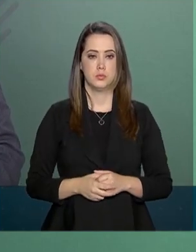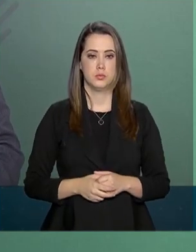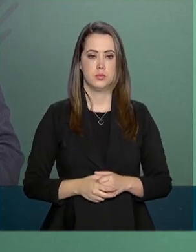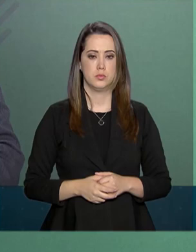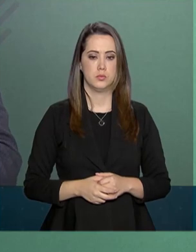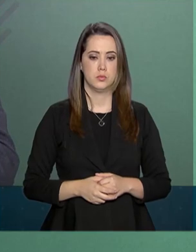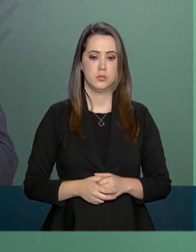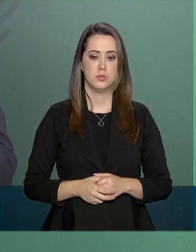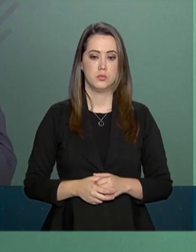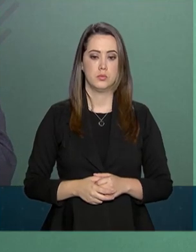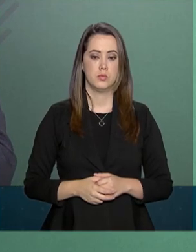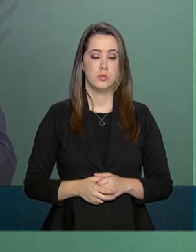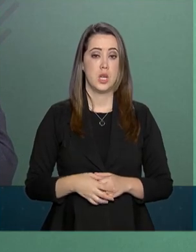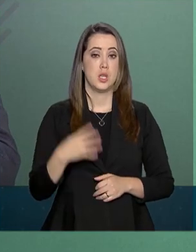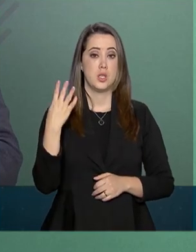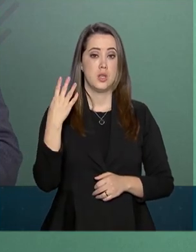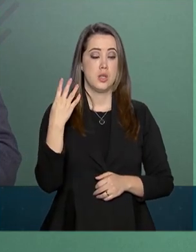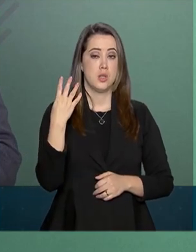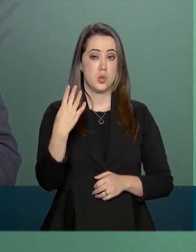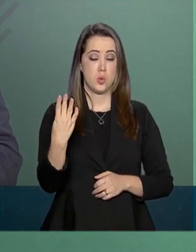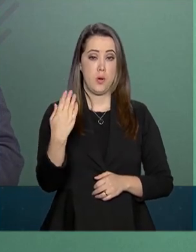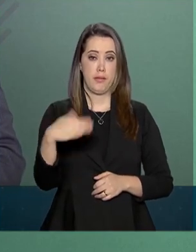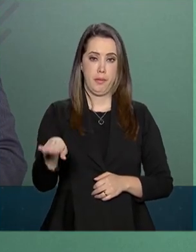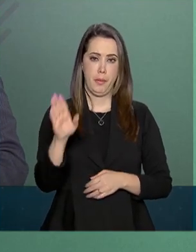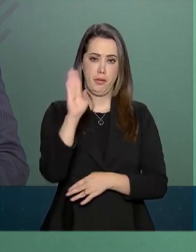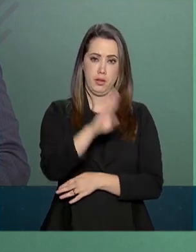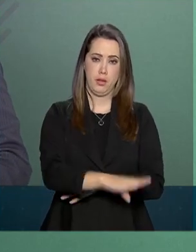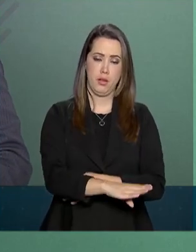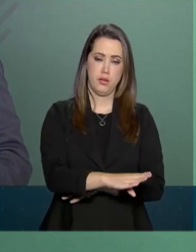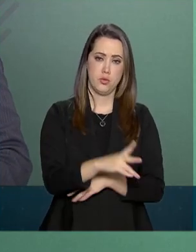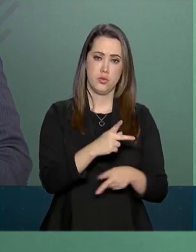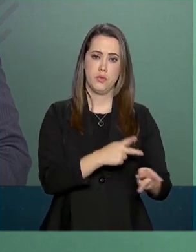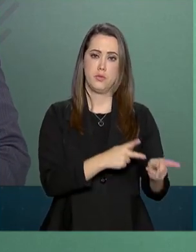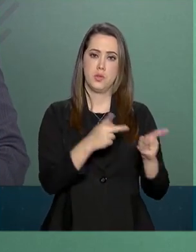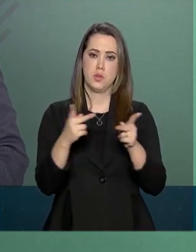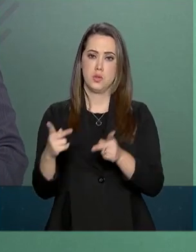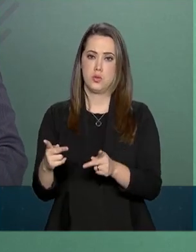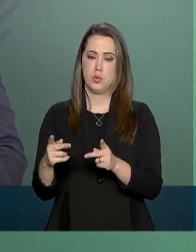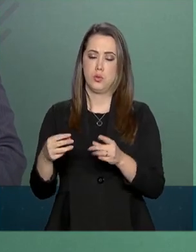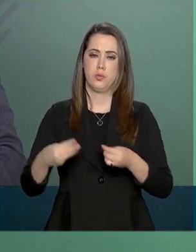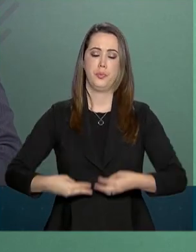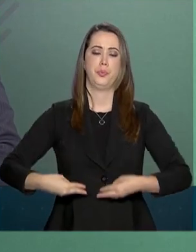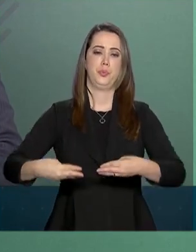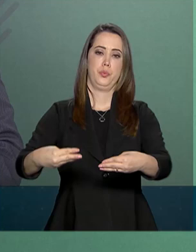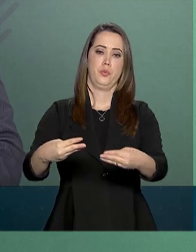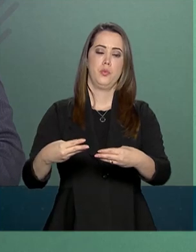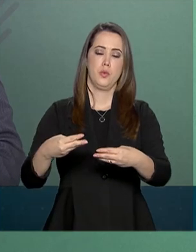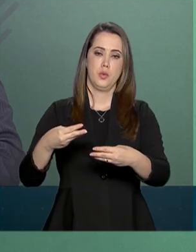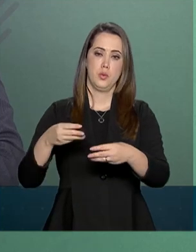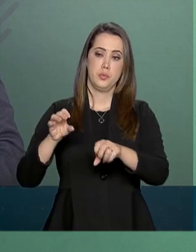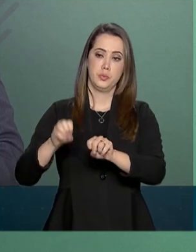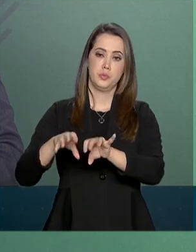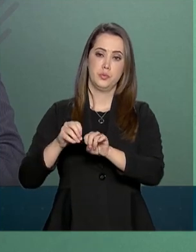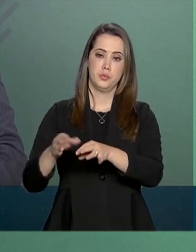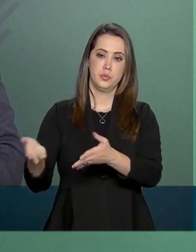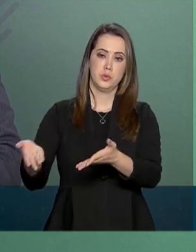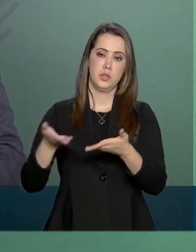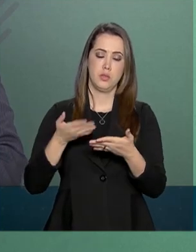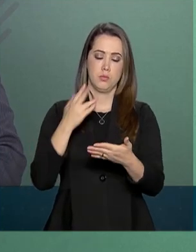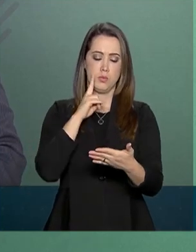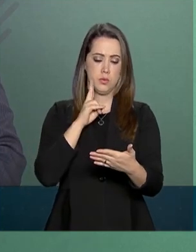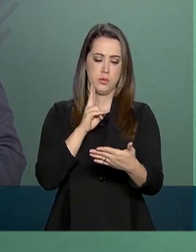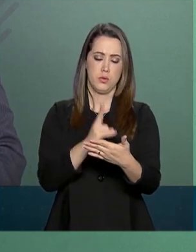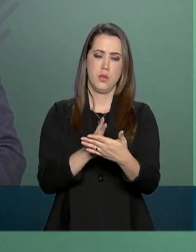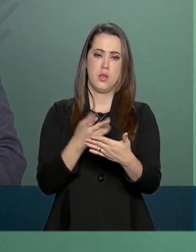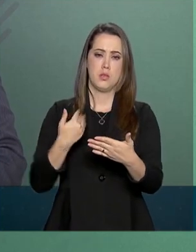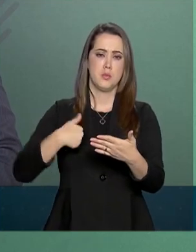Às 14h30, o presidente visitou o Ministério da Educação e recebeu as informações